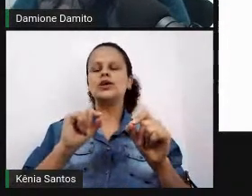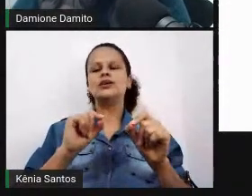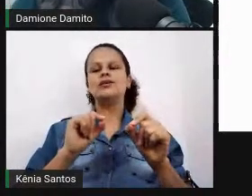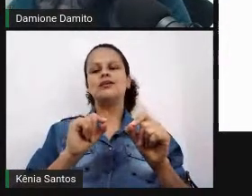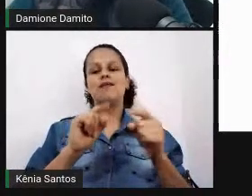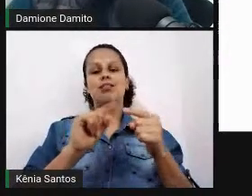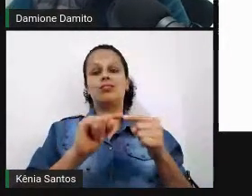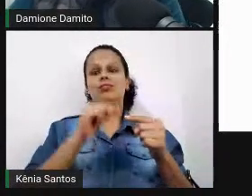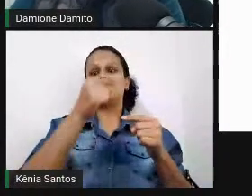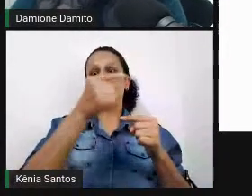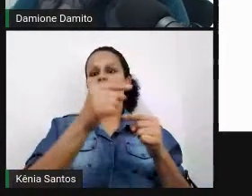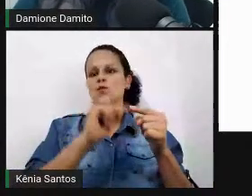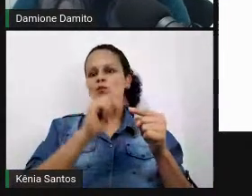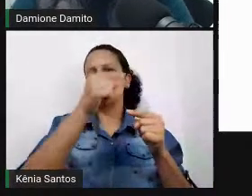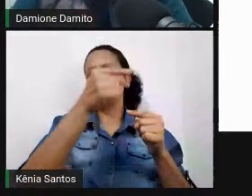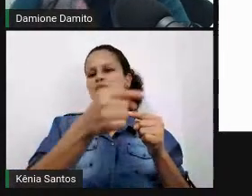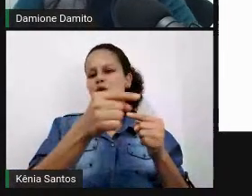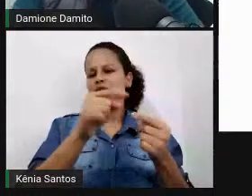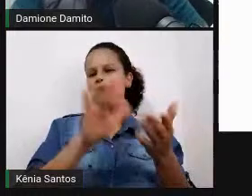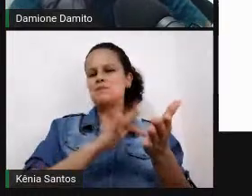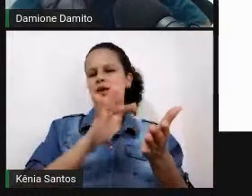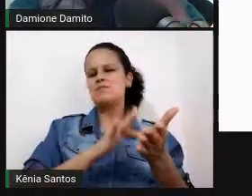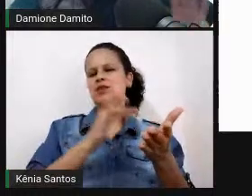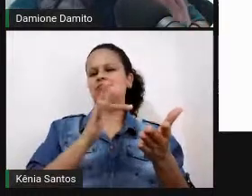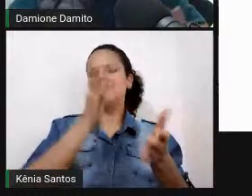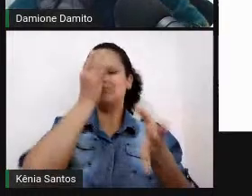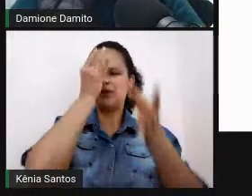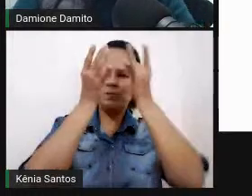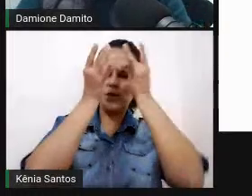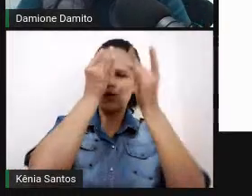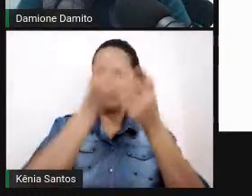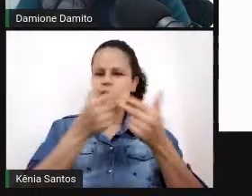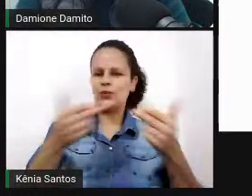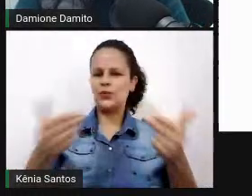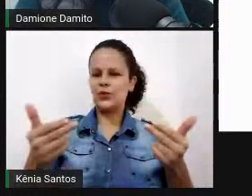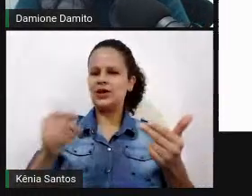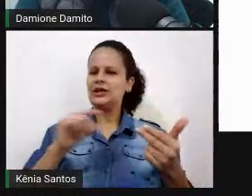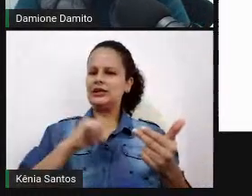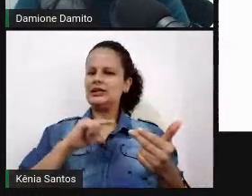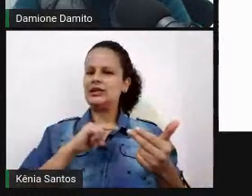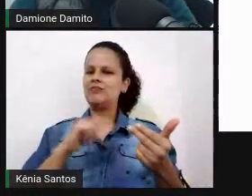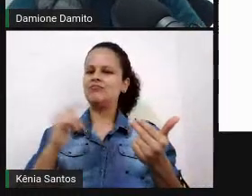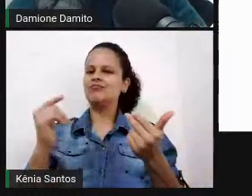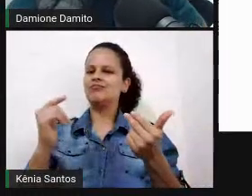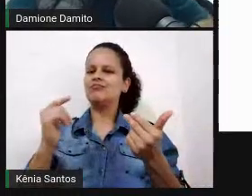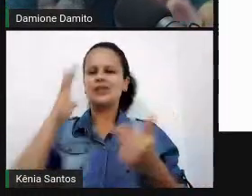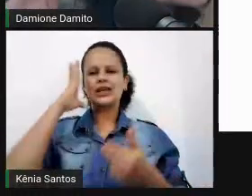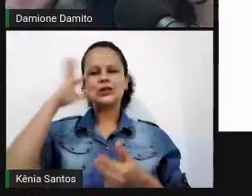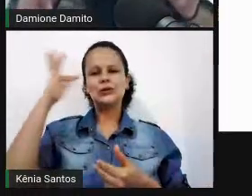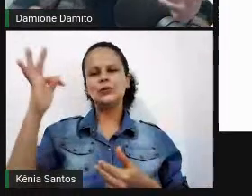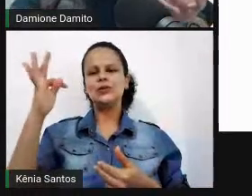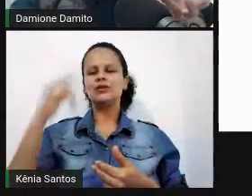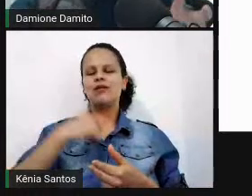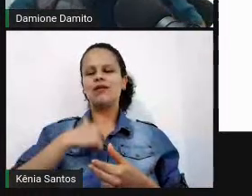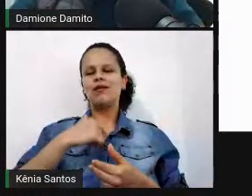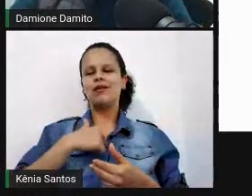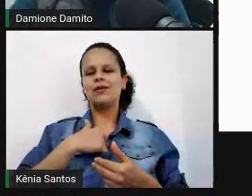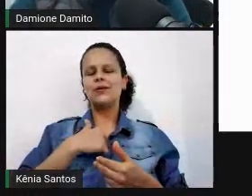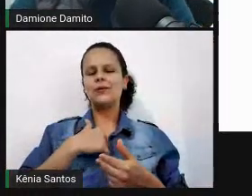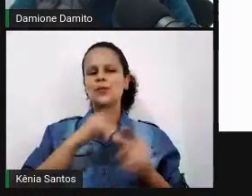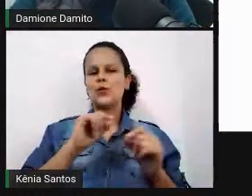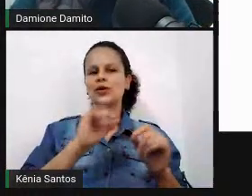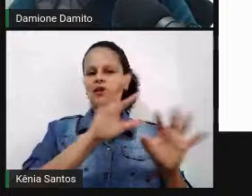procurar, você vai achar muita coisa na internet, mas eu faço uma analogia, empresto um pouquinho essa teoria do Mark Prensk, e eu faço uma, eu abrasileiro,